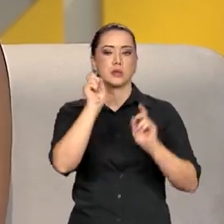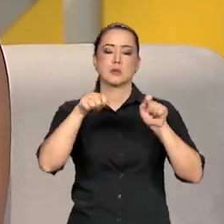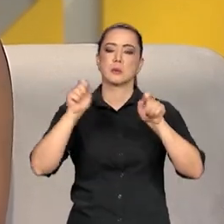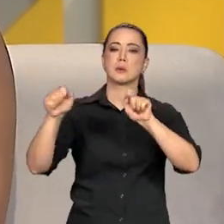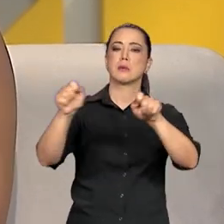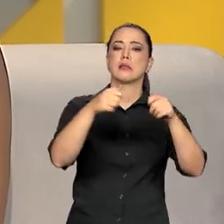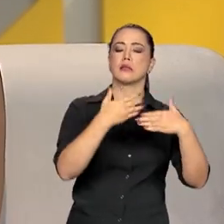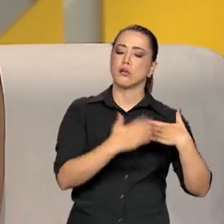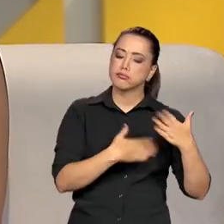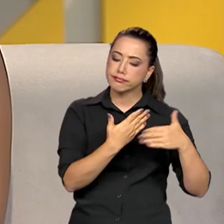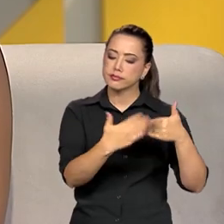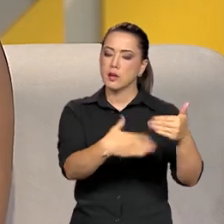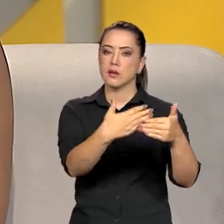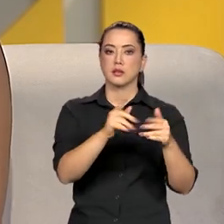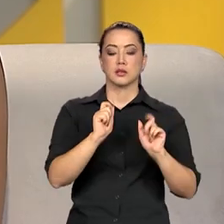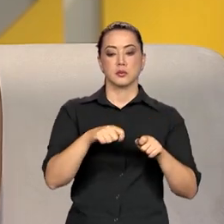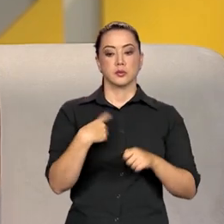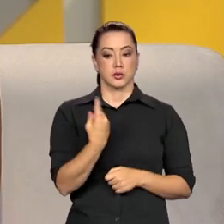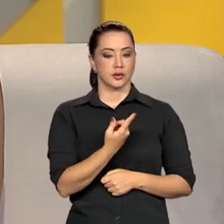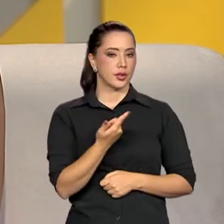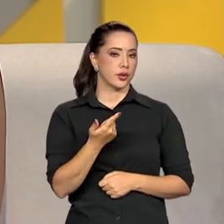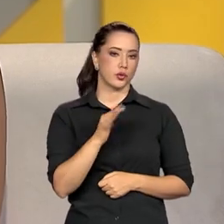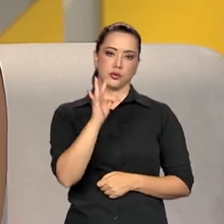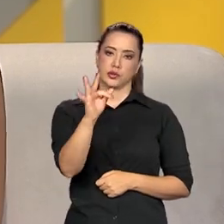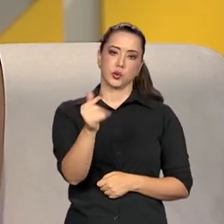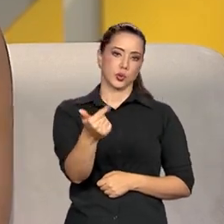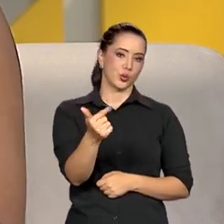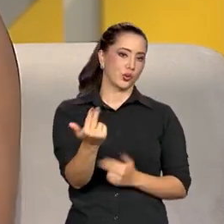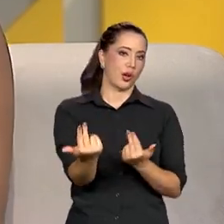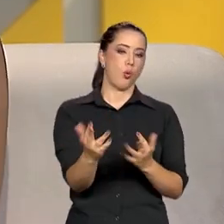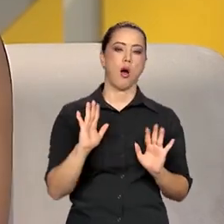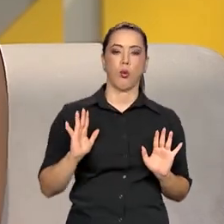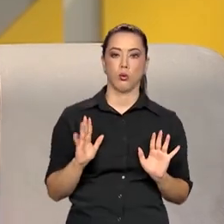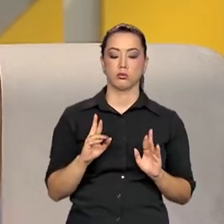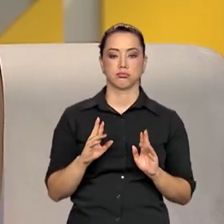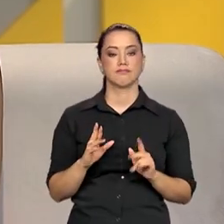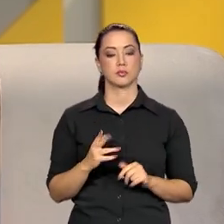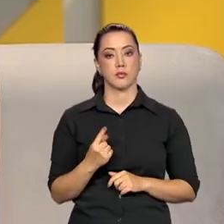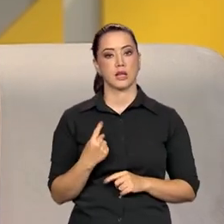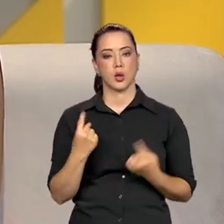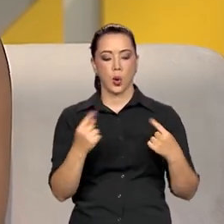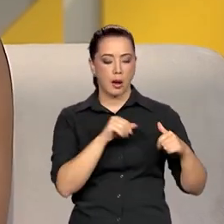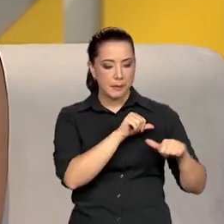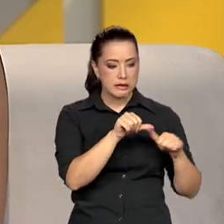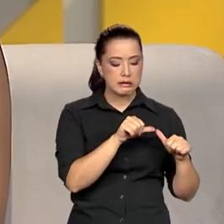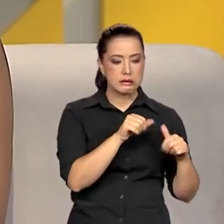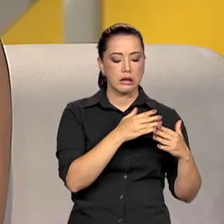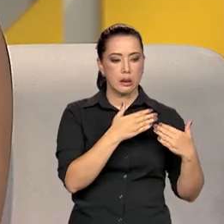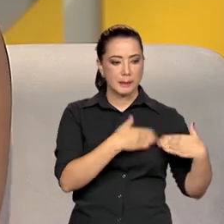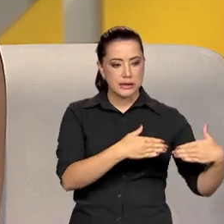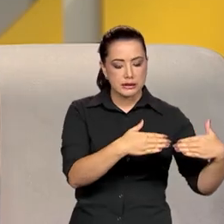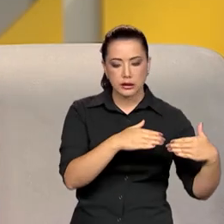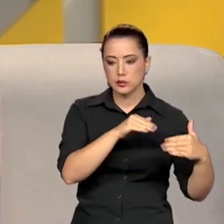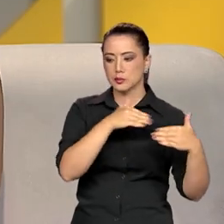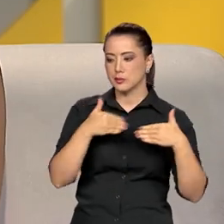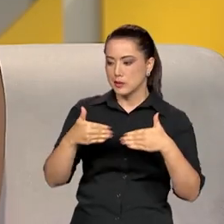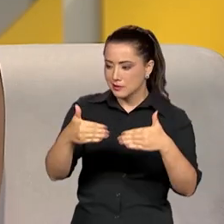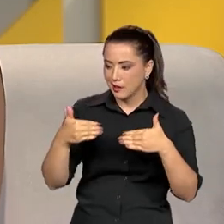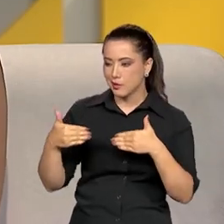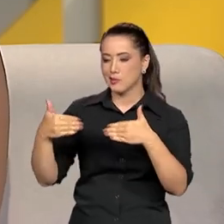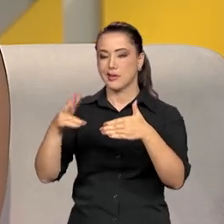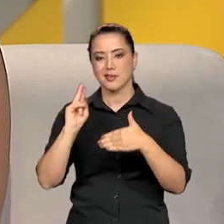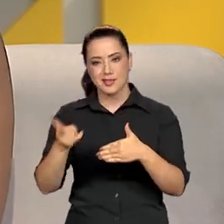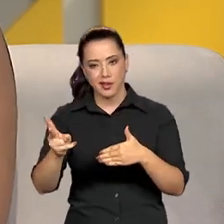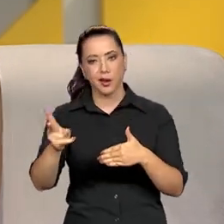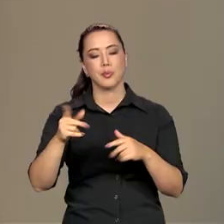concretos para que isso não venha mais a acontecer. Então, em cada ministério tem alguma coisa. Eu costumo brincar, eu brinquei na reunião, na primeira